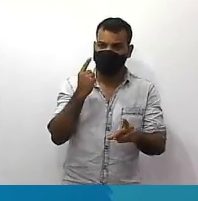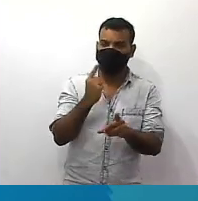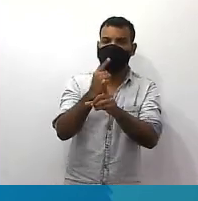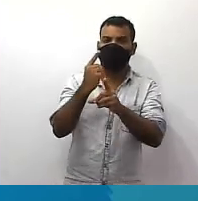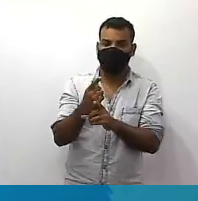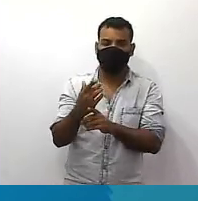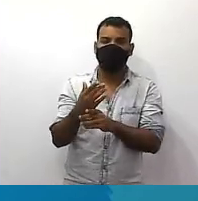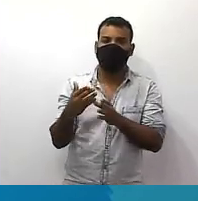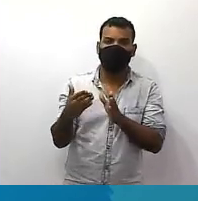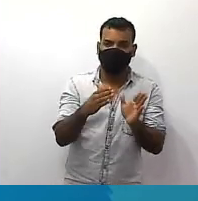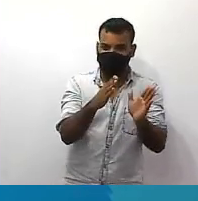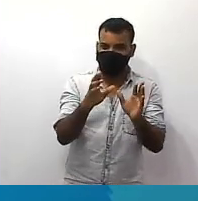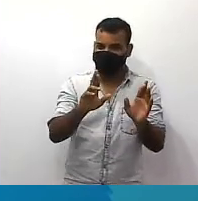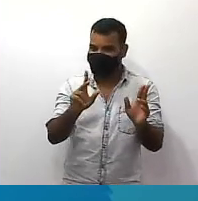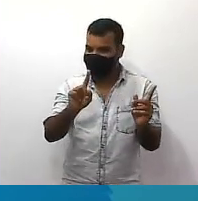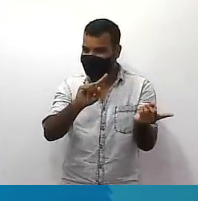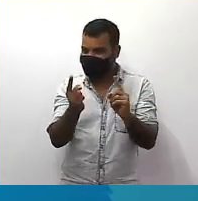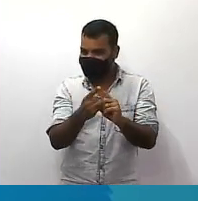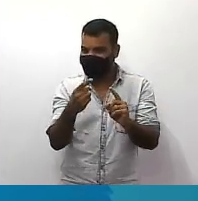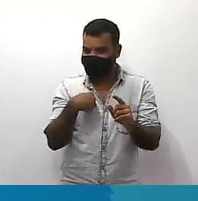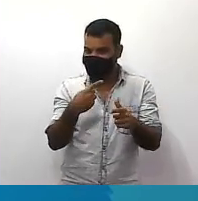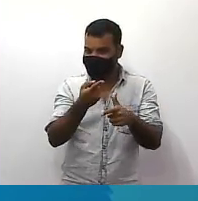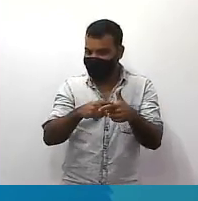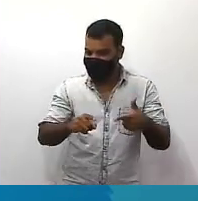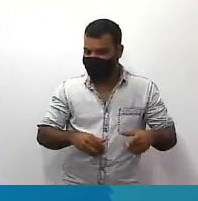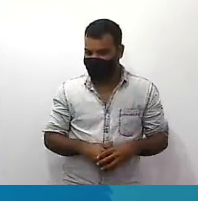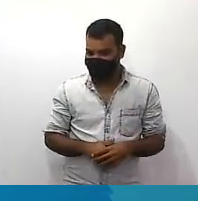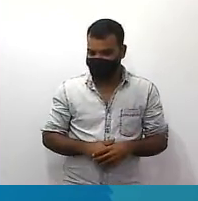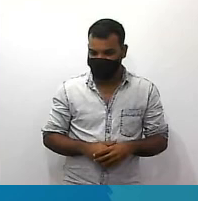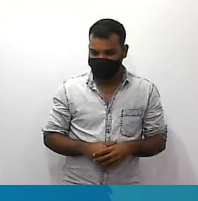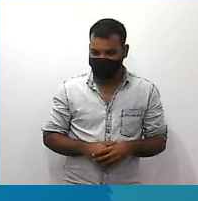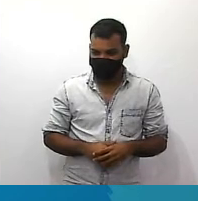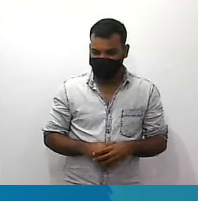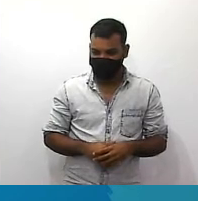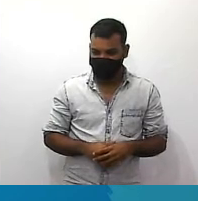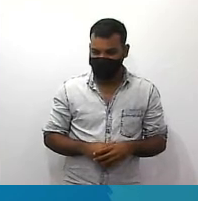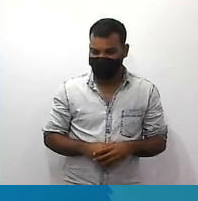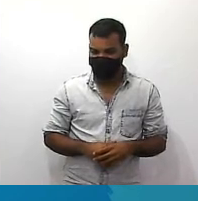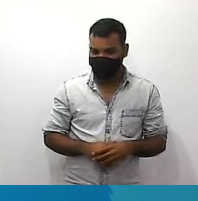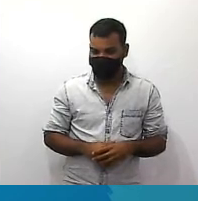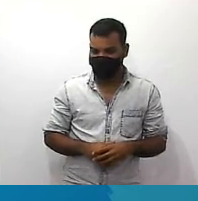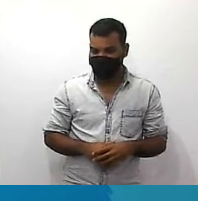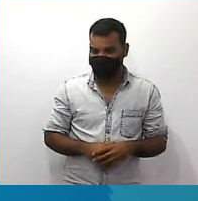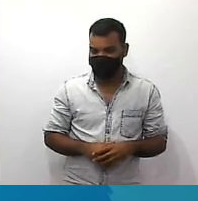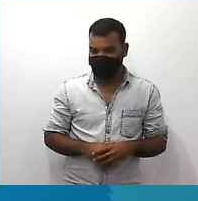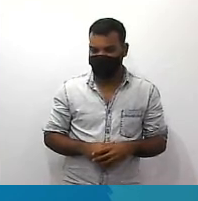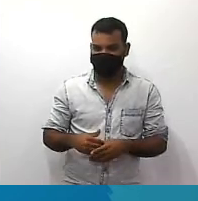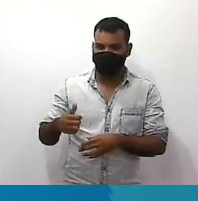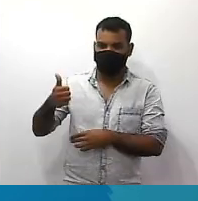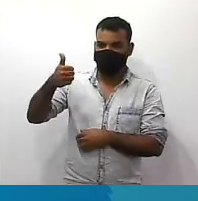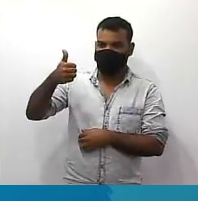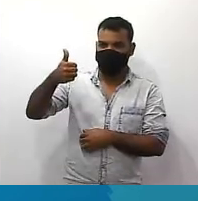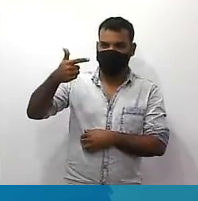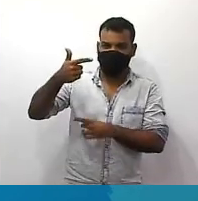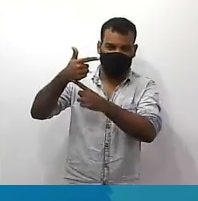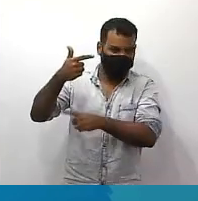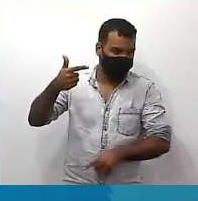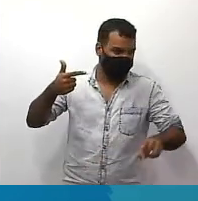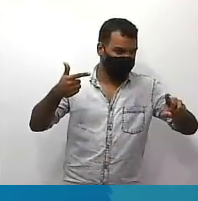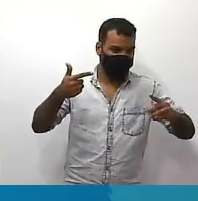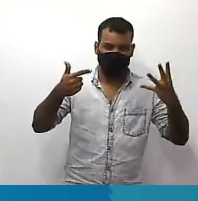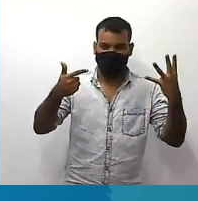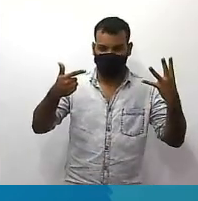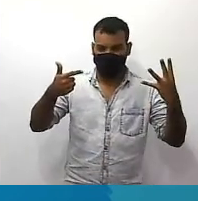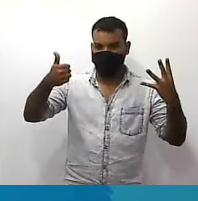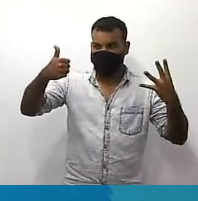caminho agora é o contrário eu vou dividir então eu vou pegar 12 e vou dividir por 4 a resposta vai ser